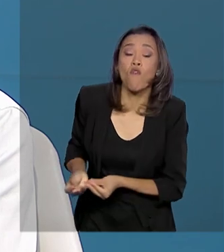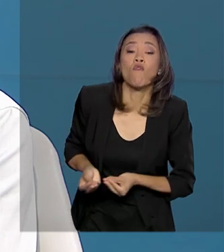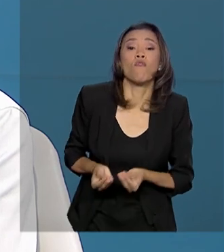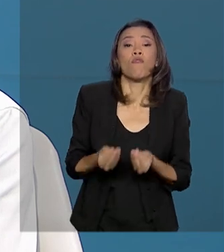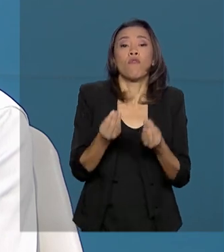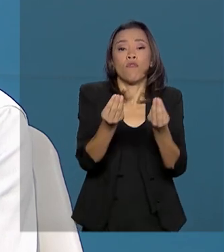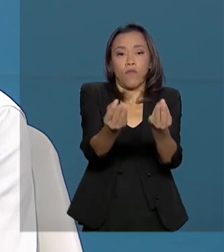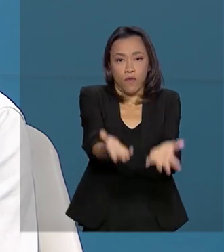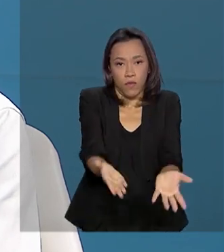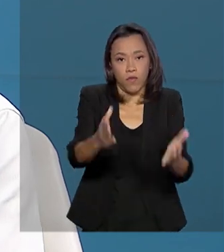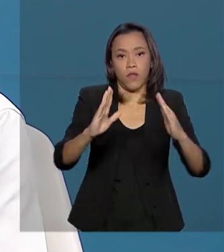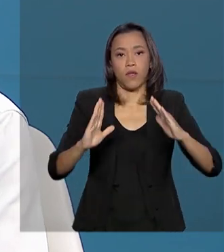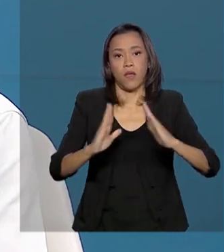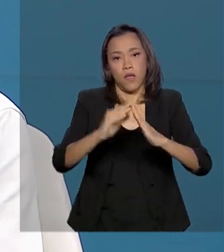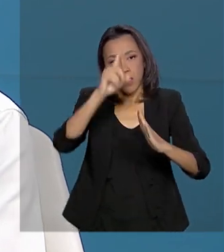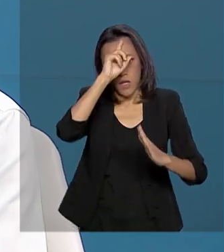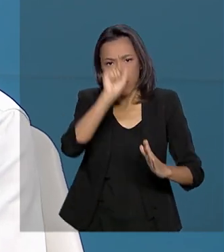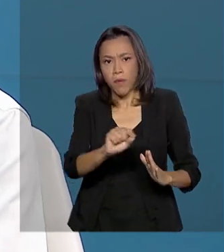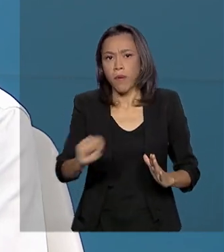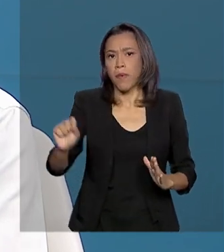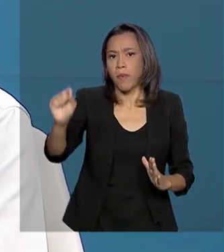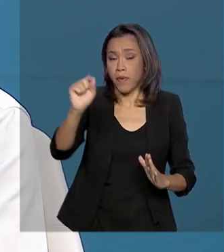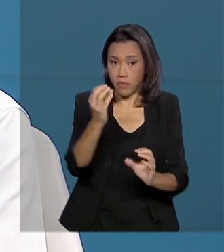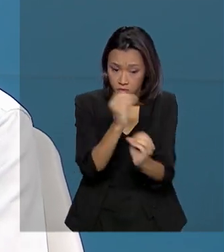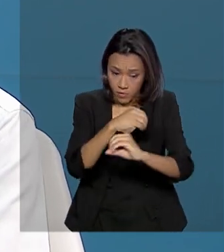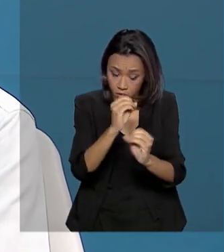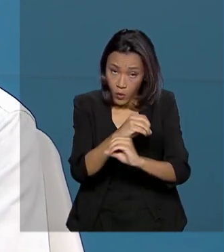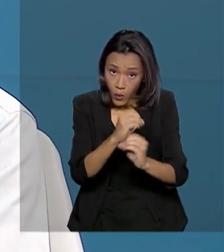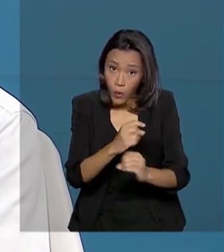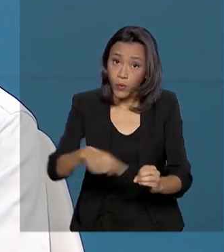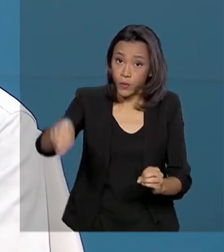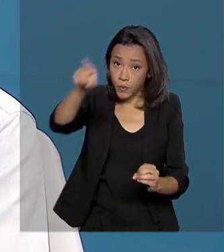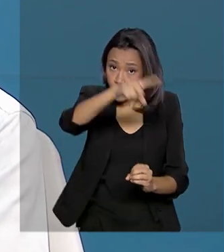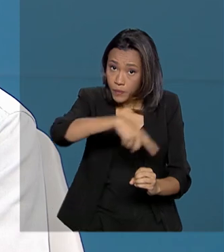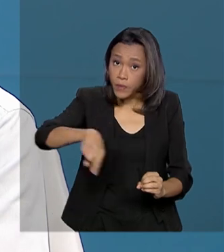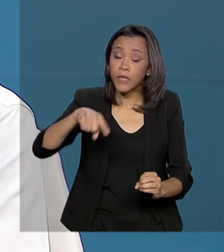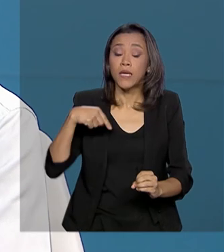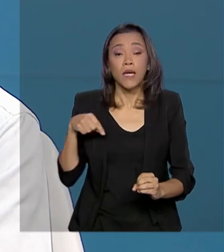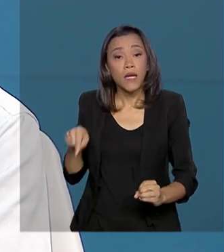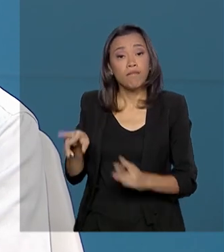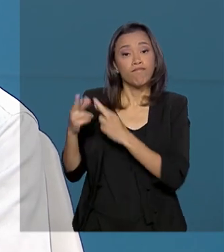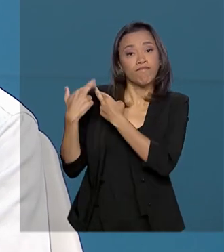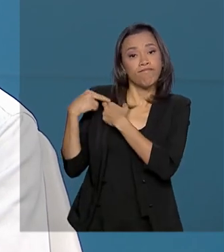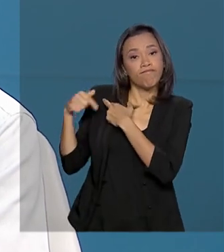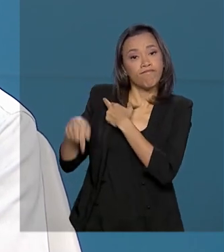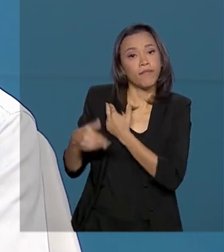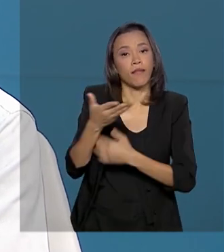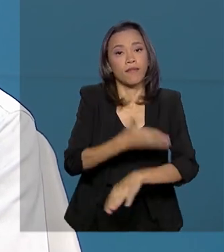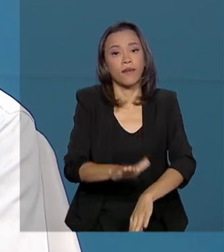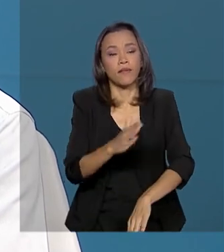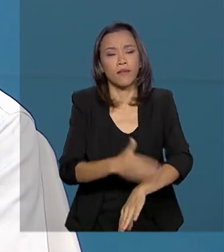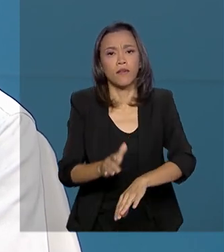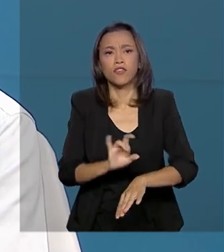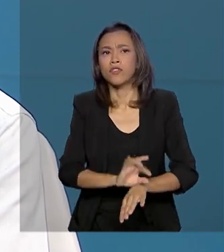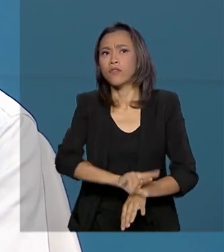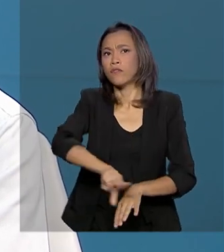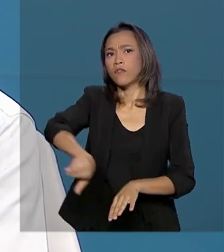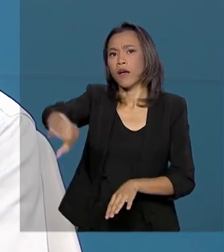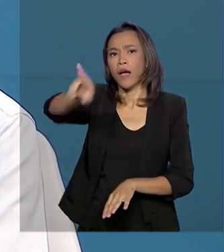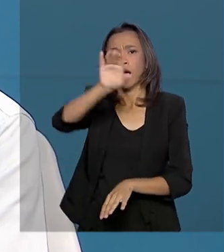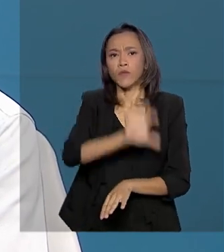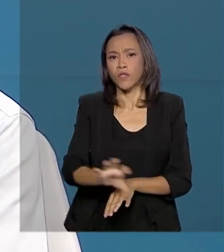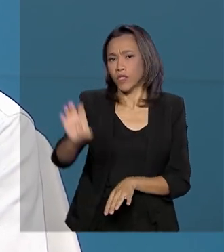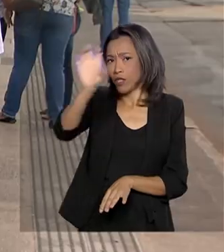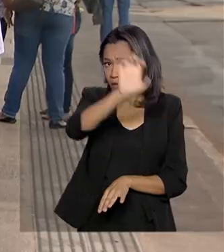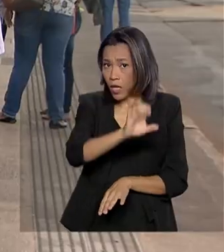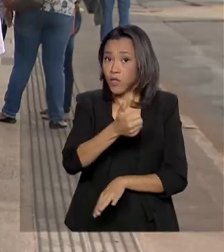da rede pública e está treinando as pessoas desses laboratórios dos diversos estados para que elas possam realizar